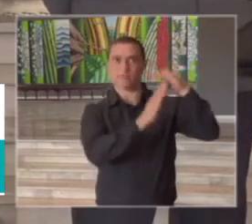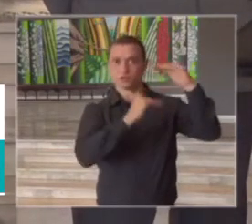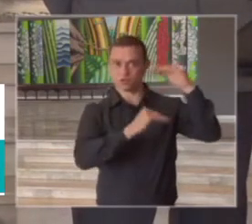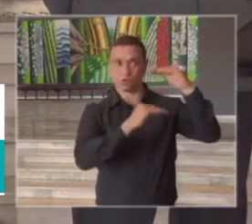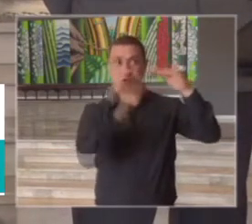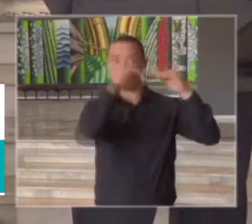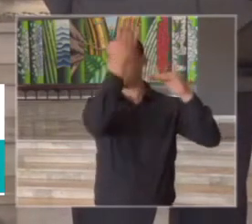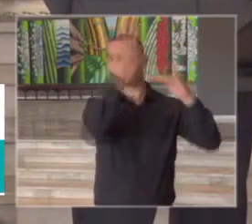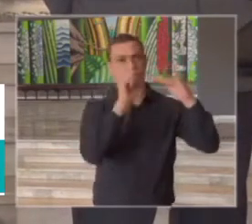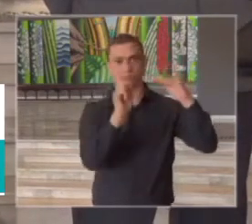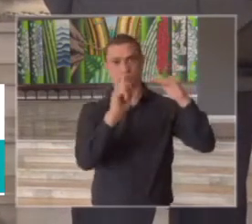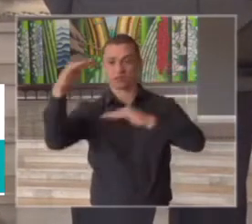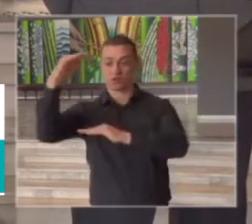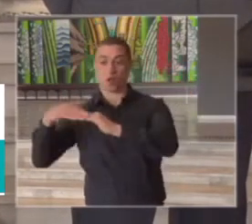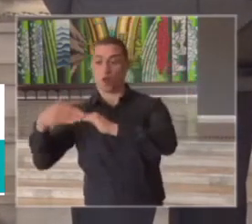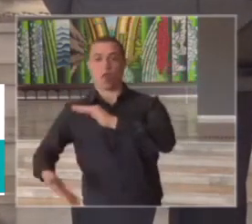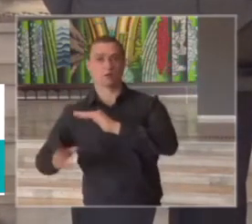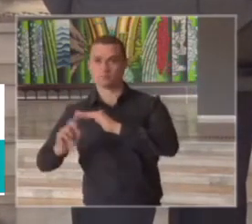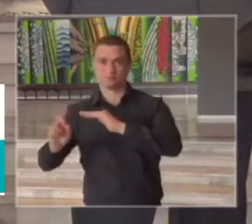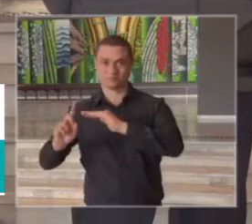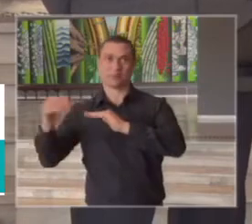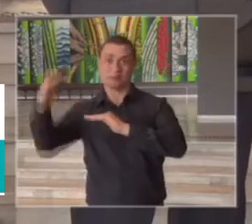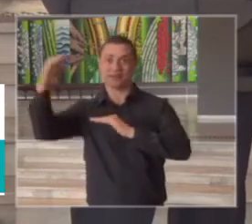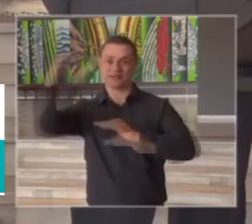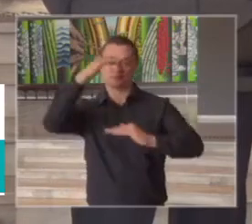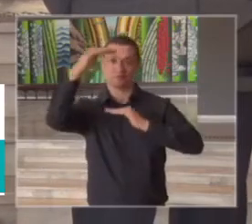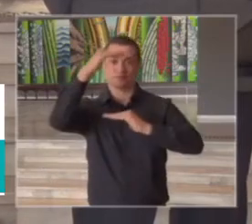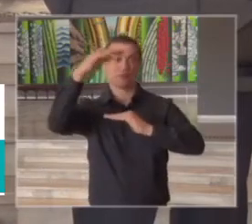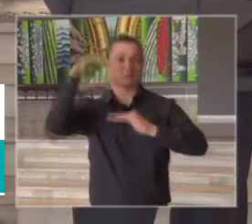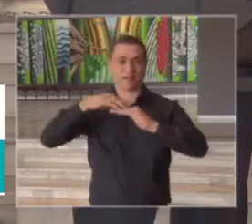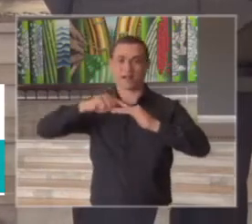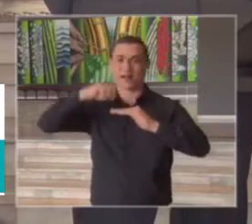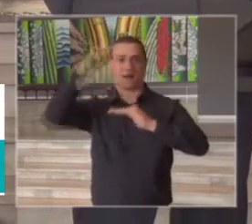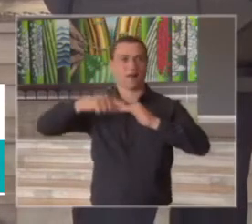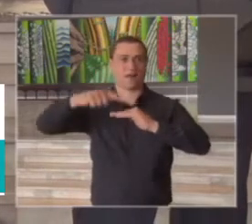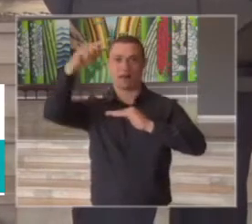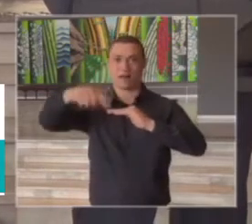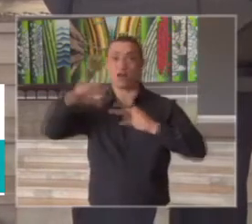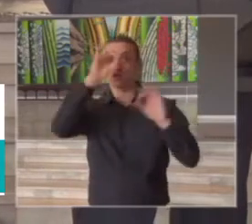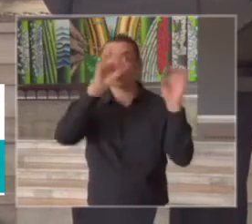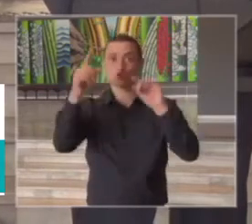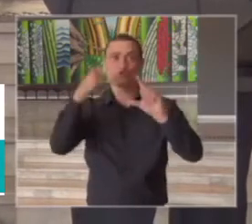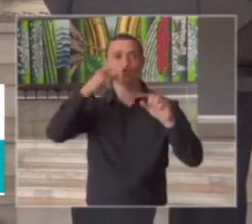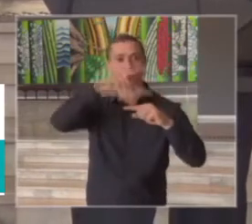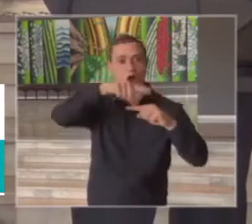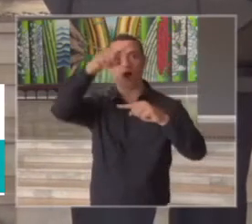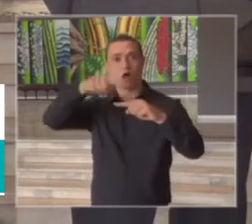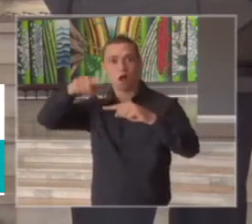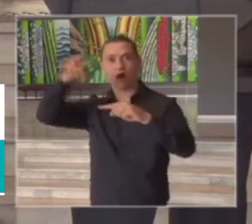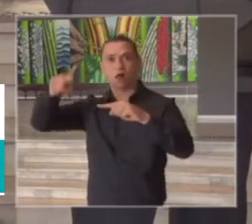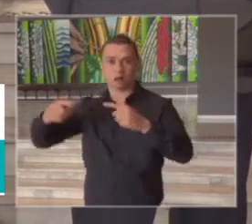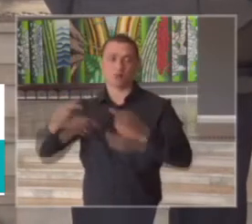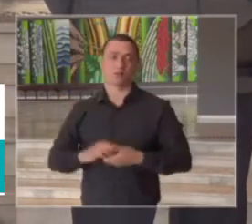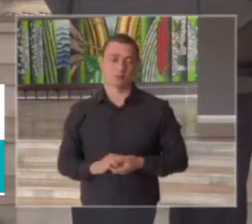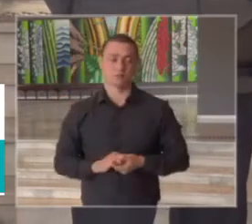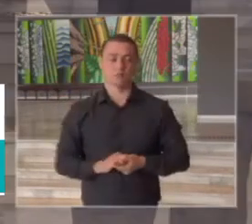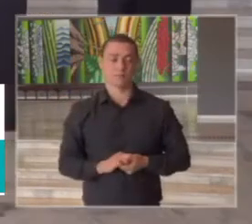então não fugiu e também nós temos que acompanhar isso dia a dia para ver esse comportamento ao longo do tempo